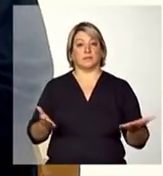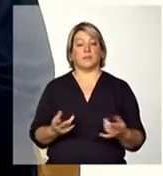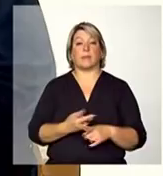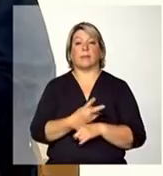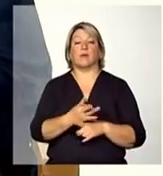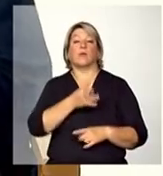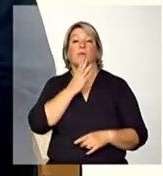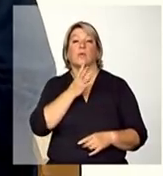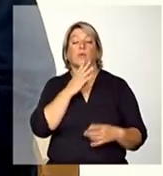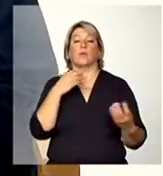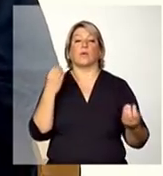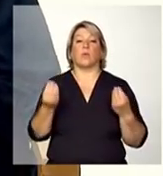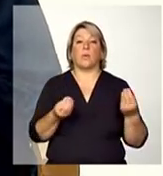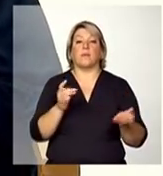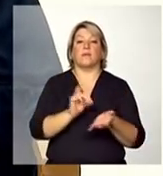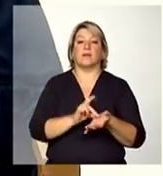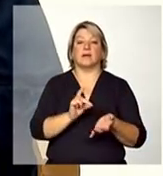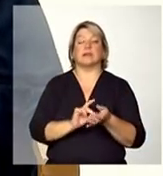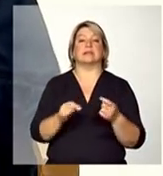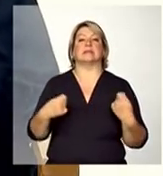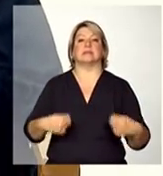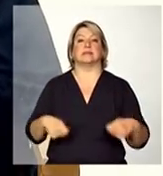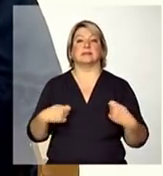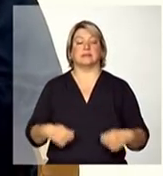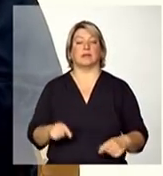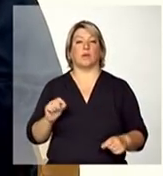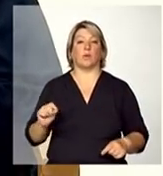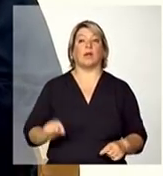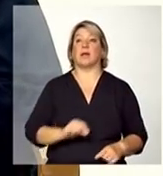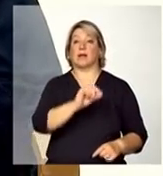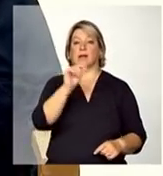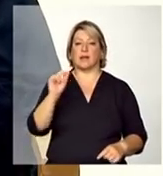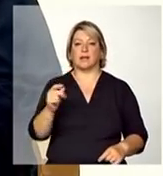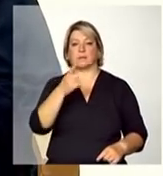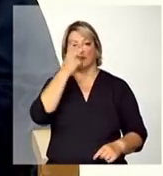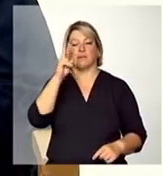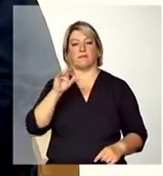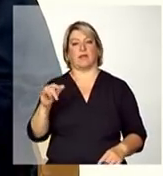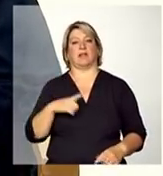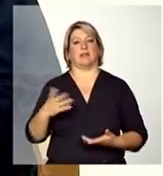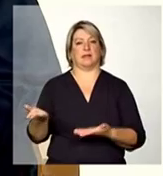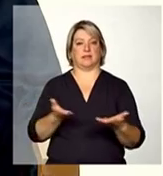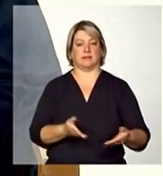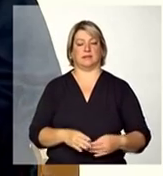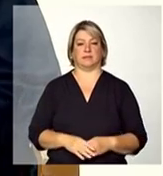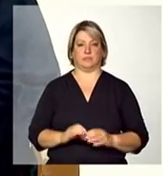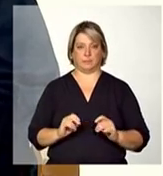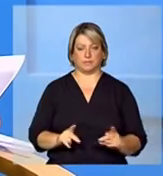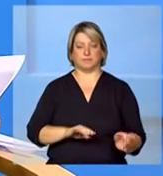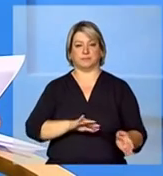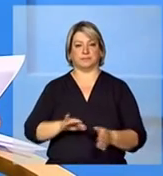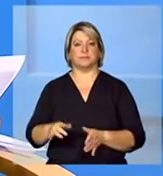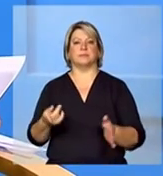conhecer as reais necessidades e as demandas que esses usuários vão nos trazer Perfeito